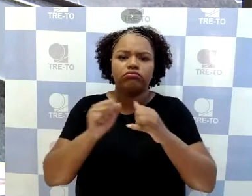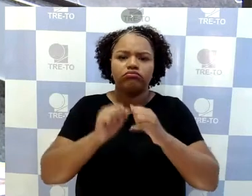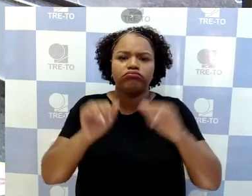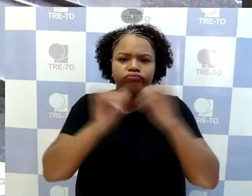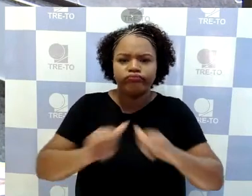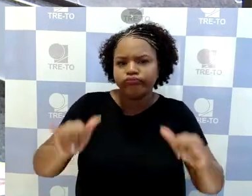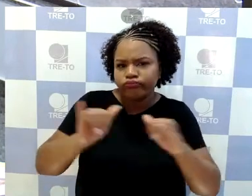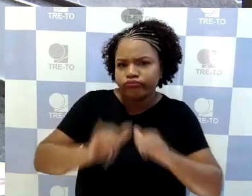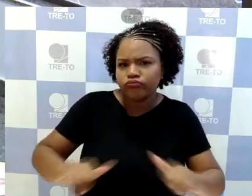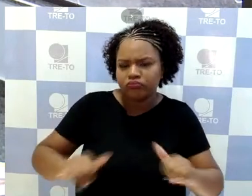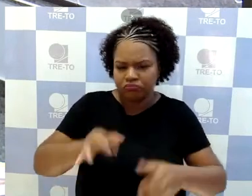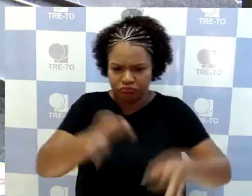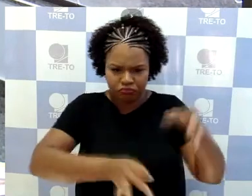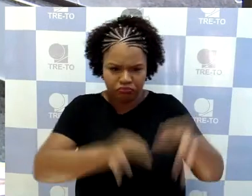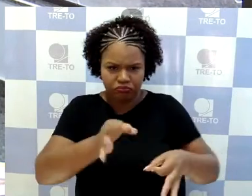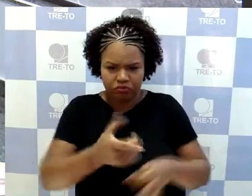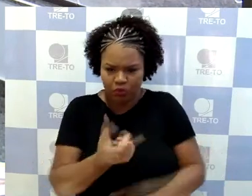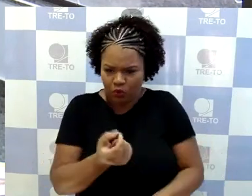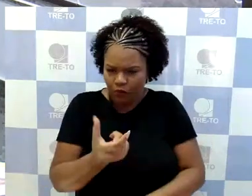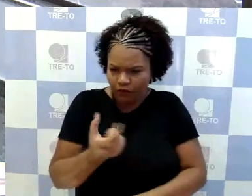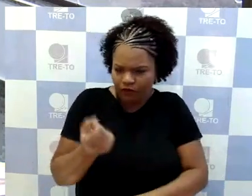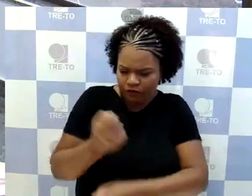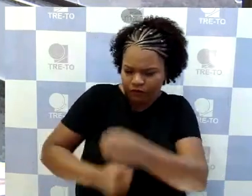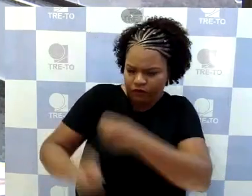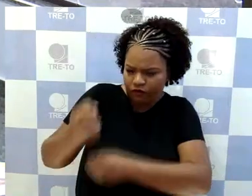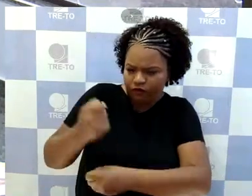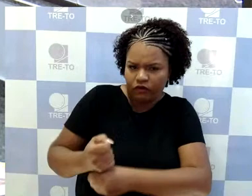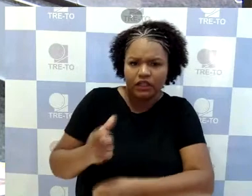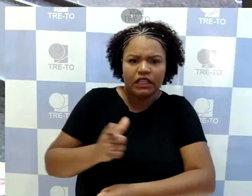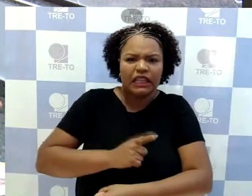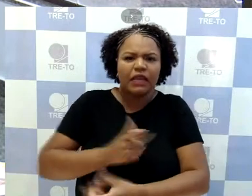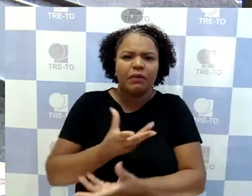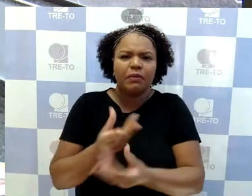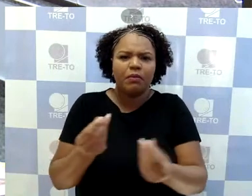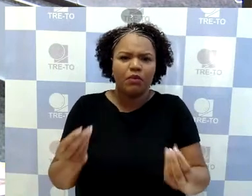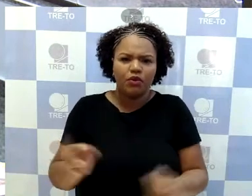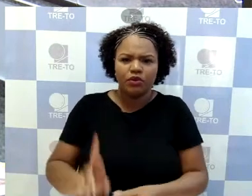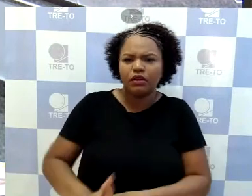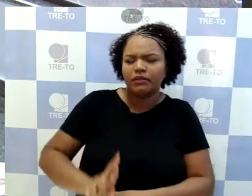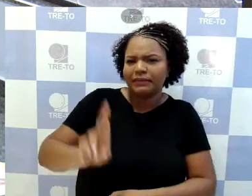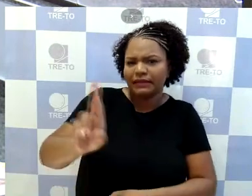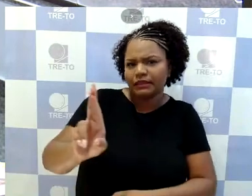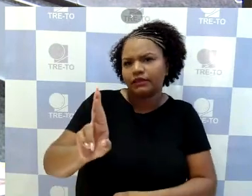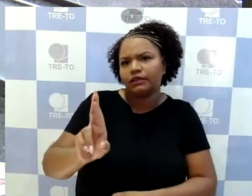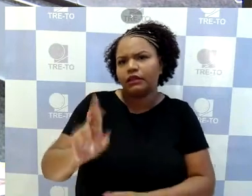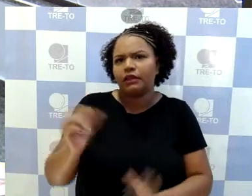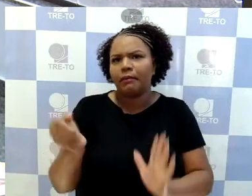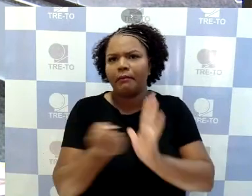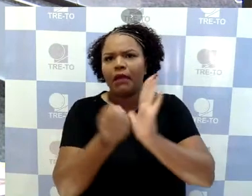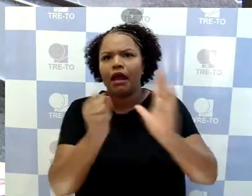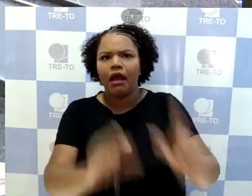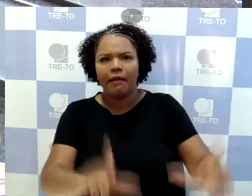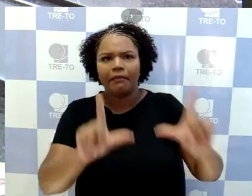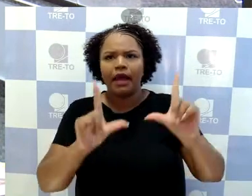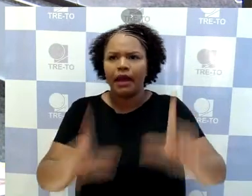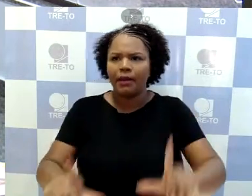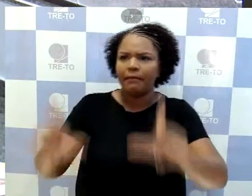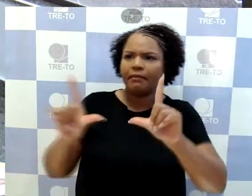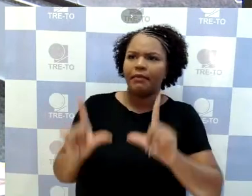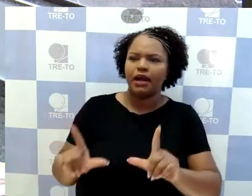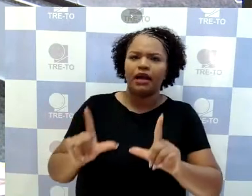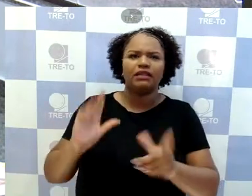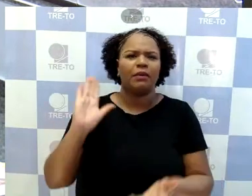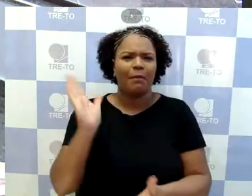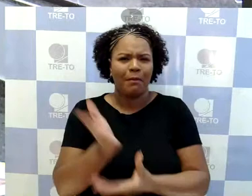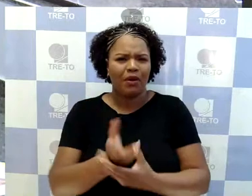onde existiram tantas representações, tem um caso emblemático, o caso das placas, que eram muitos processos que acabaram